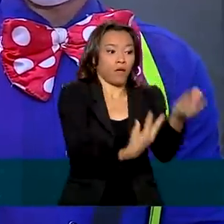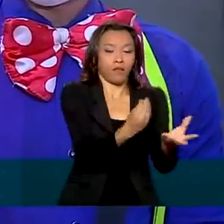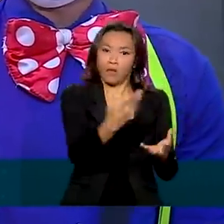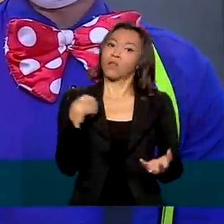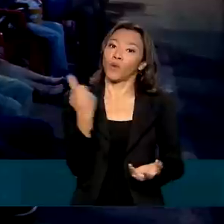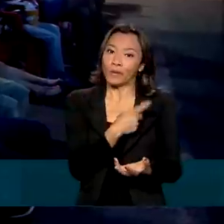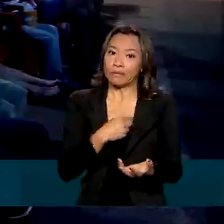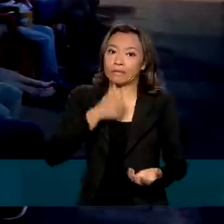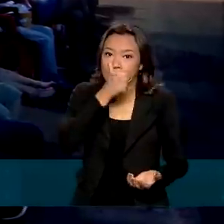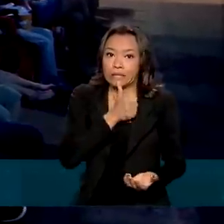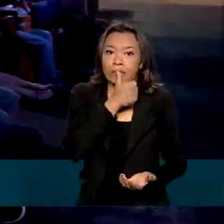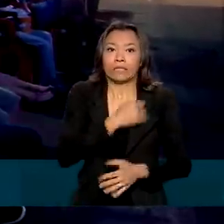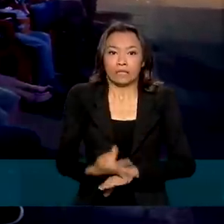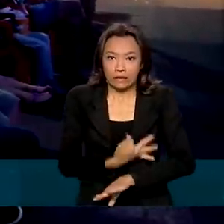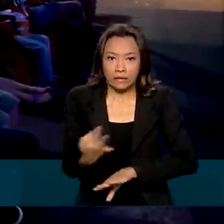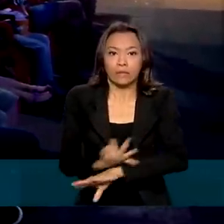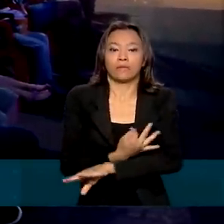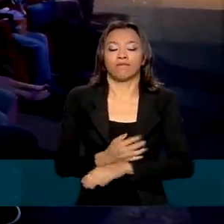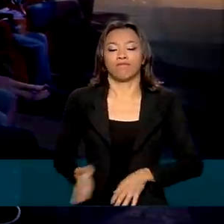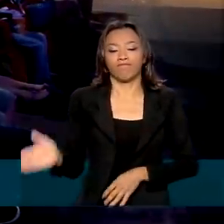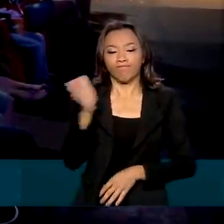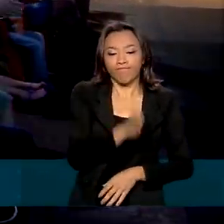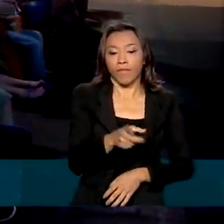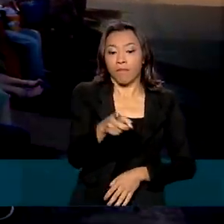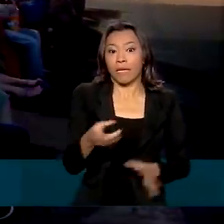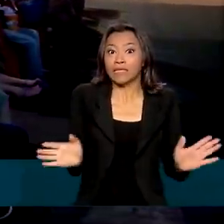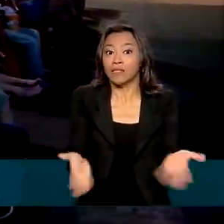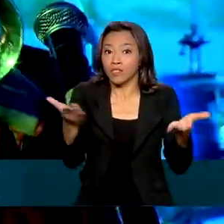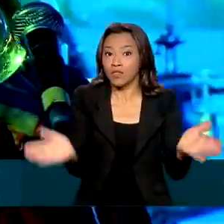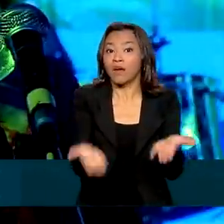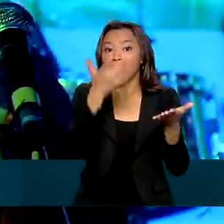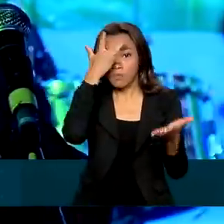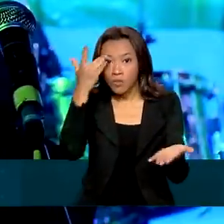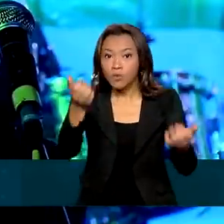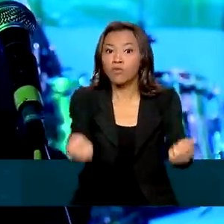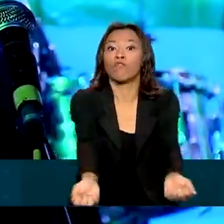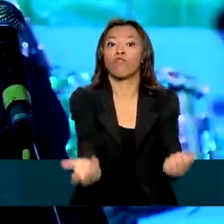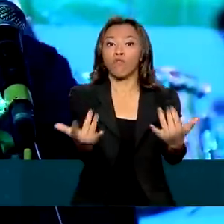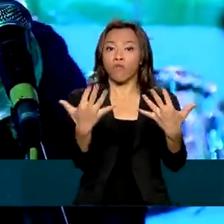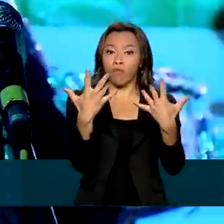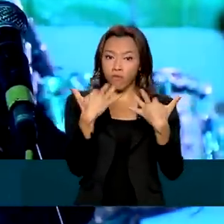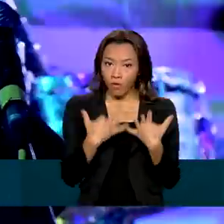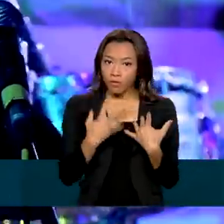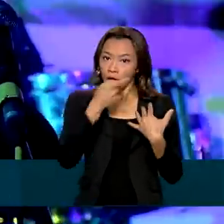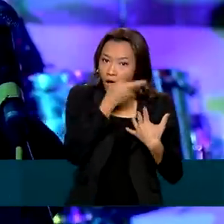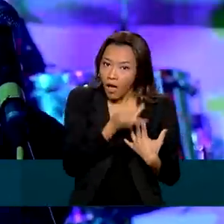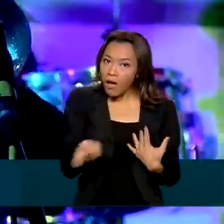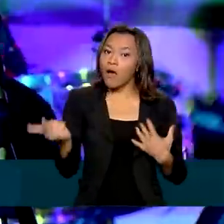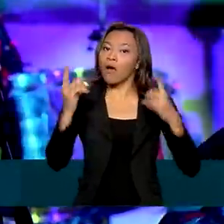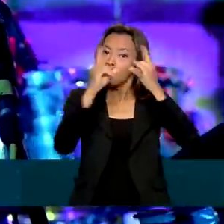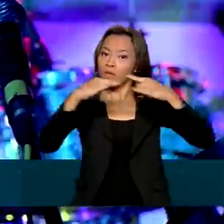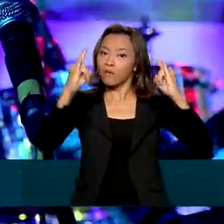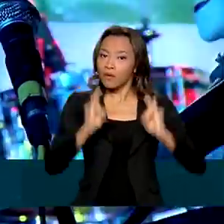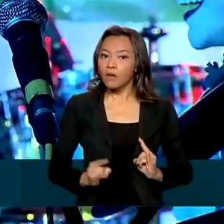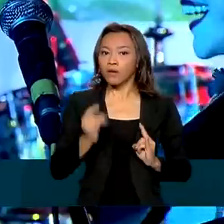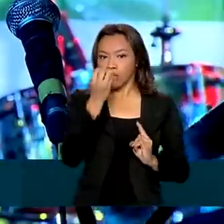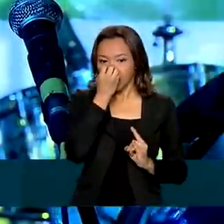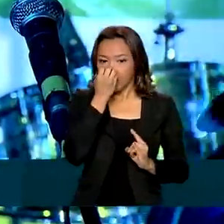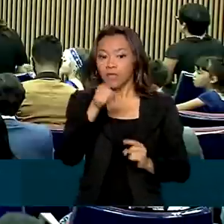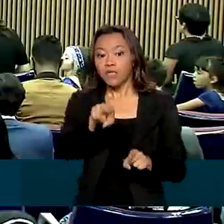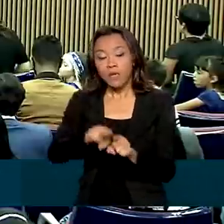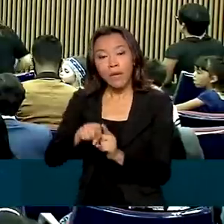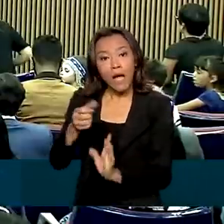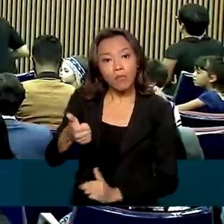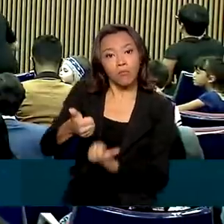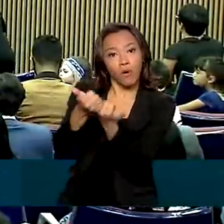nos 30 para fazer, né? Para incentivar a população a voltar aos espetáculos e facilitar o acesso do artista circense a programas de assistência